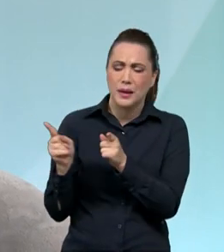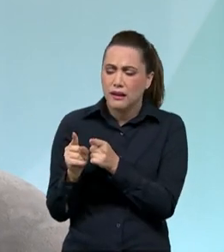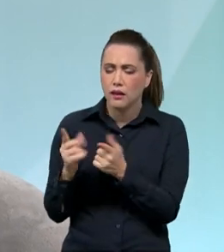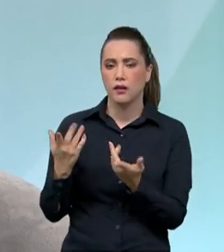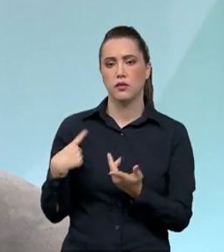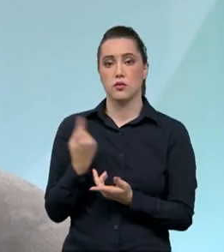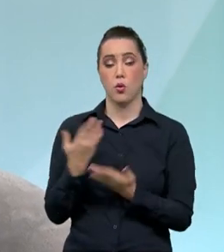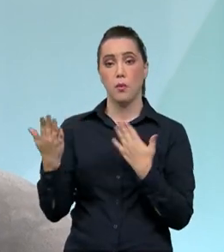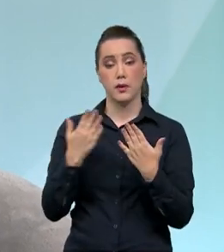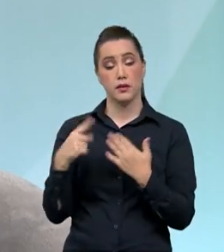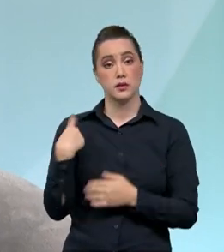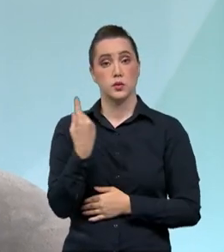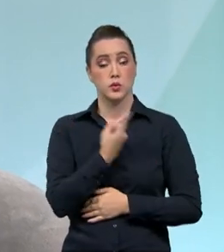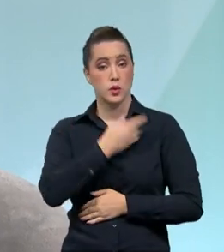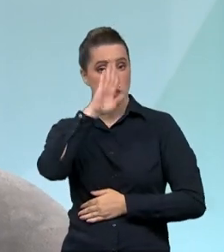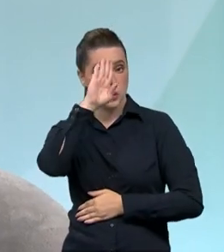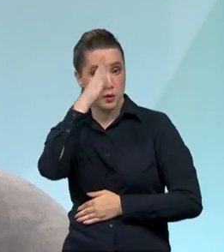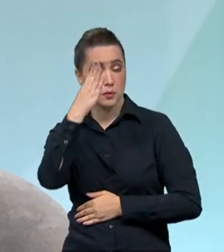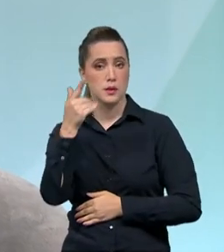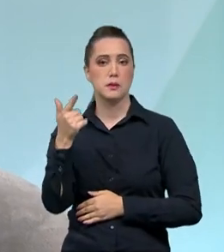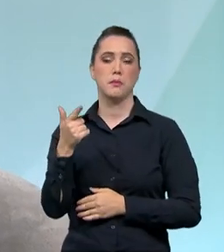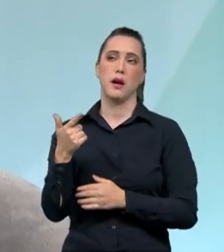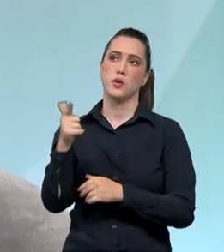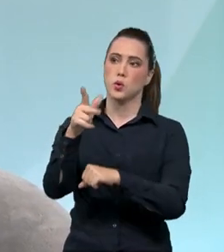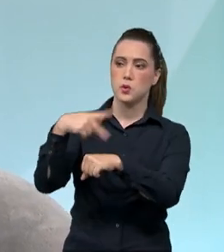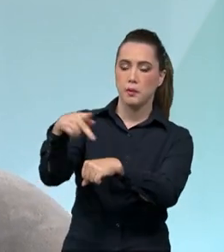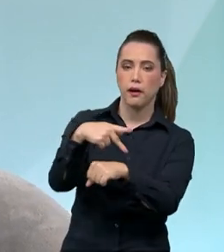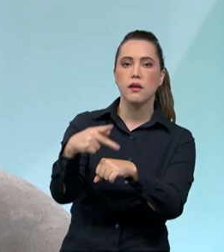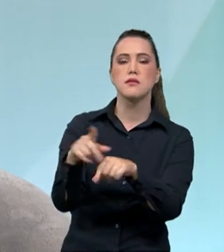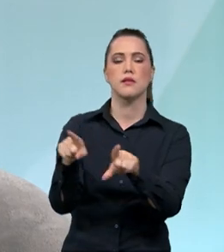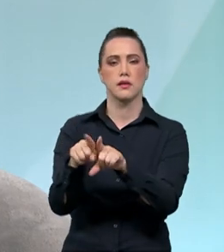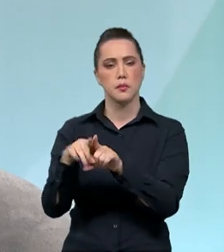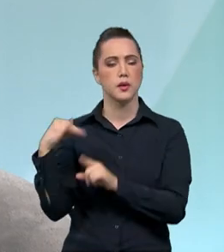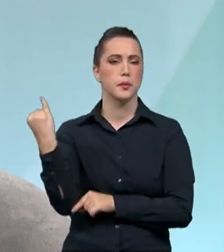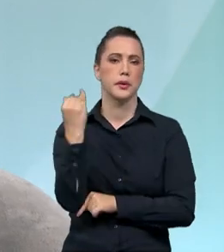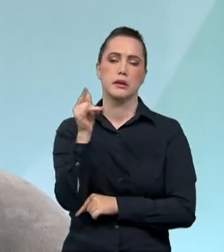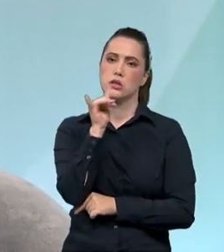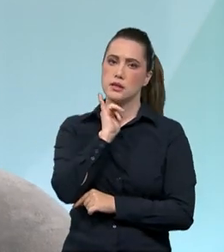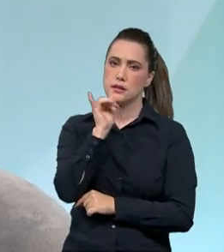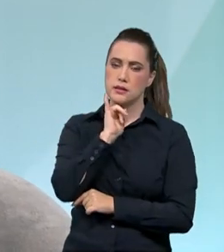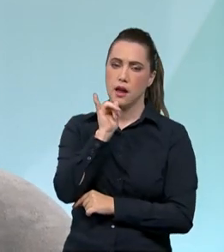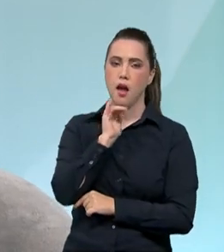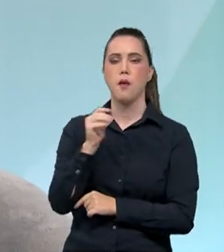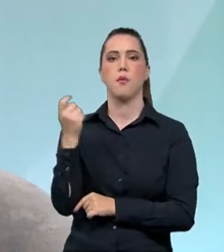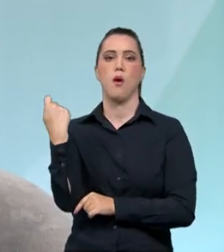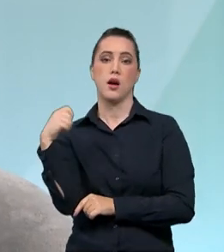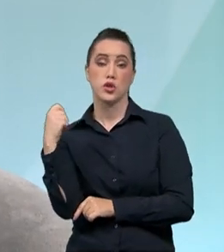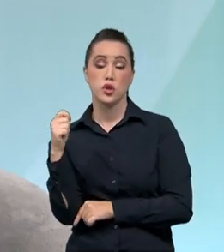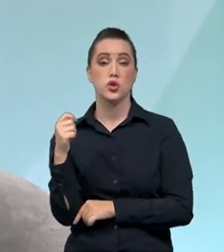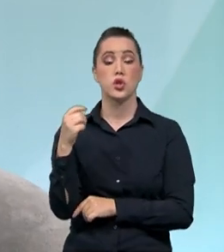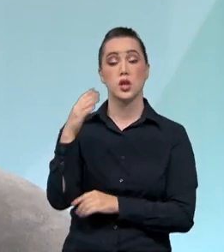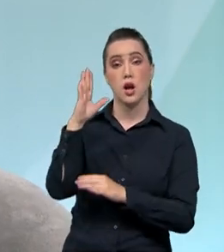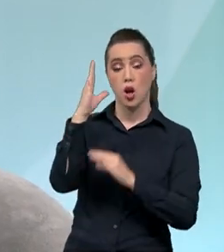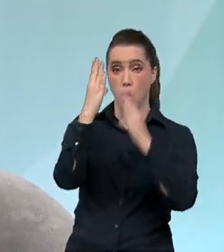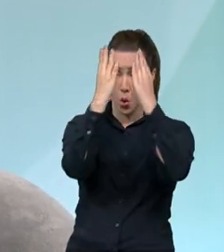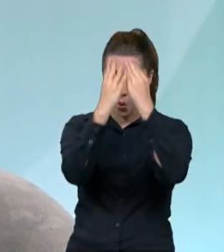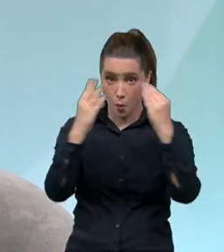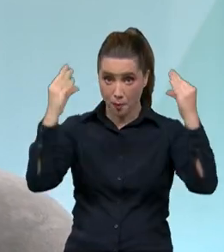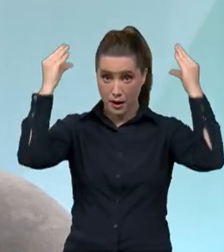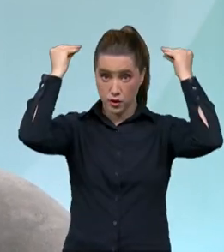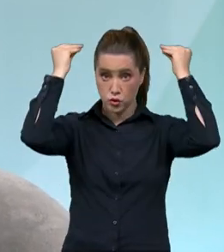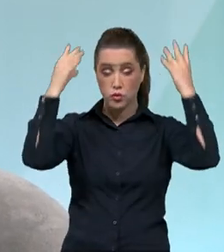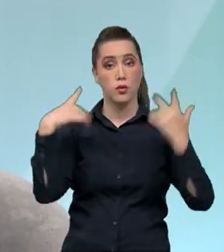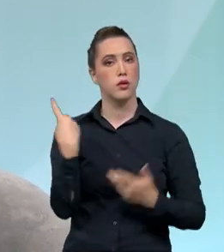aos nossos principais concorrentes, como a Argentina, o México, principalmente. Então, os nossos